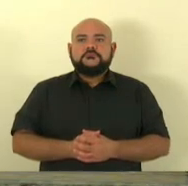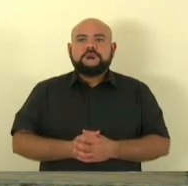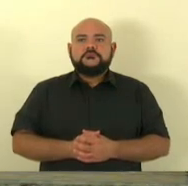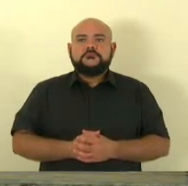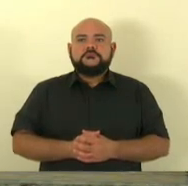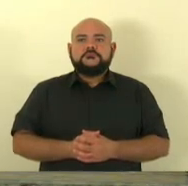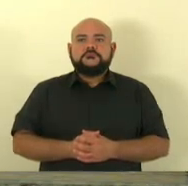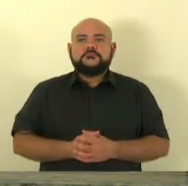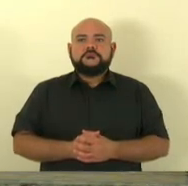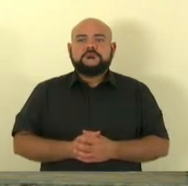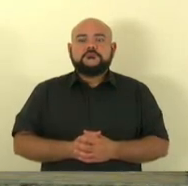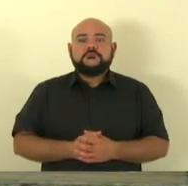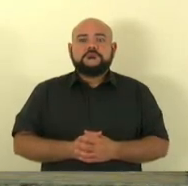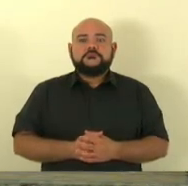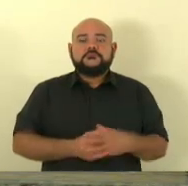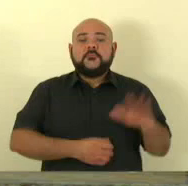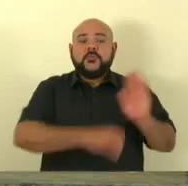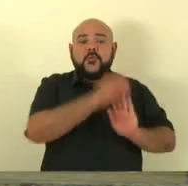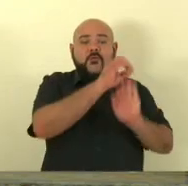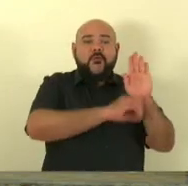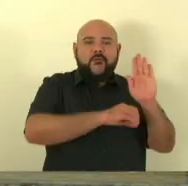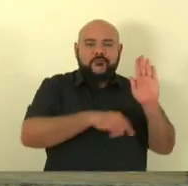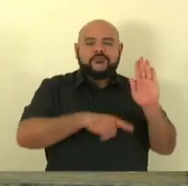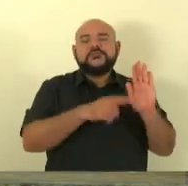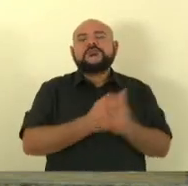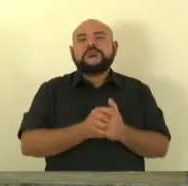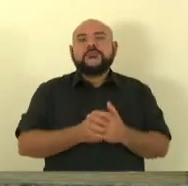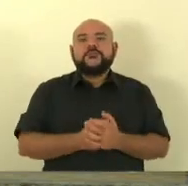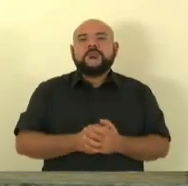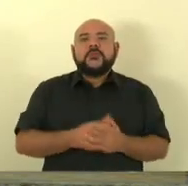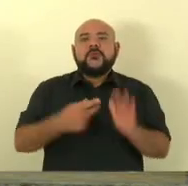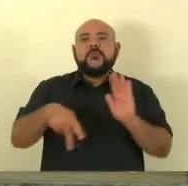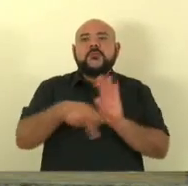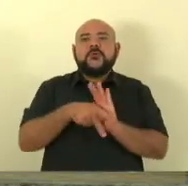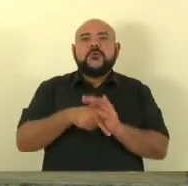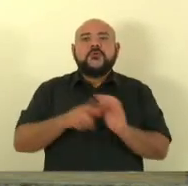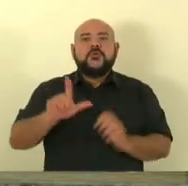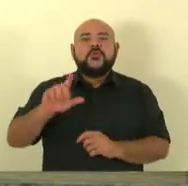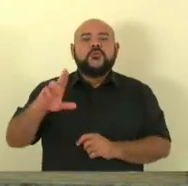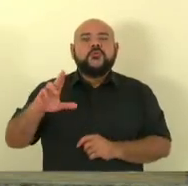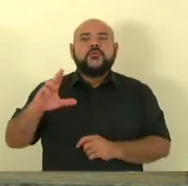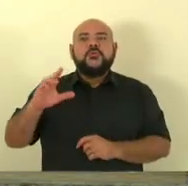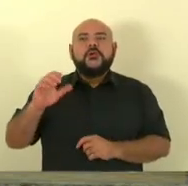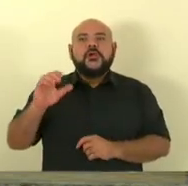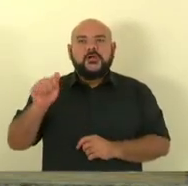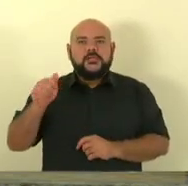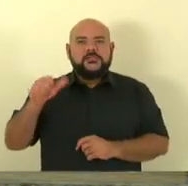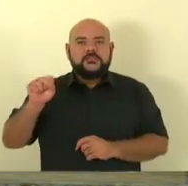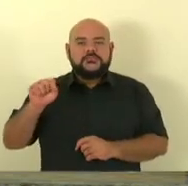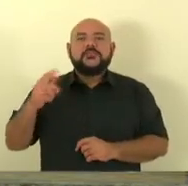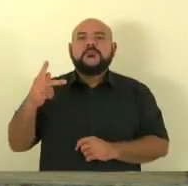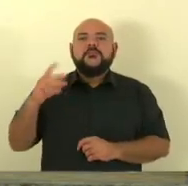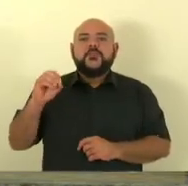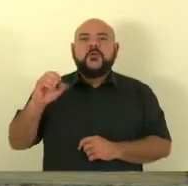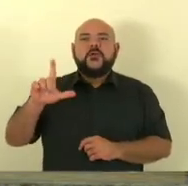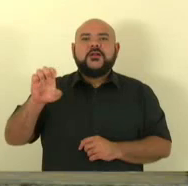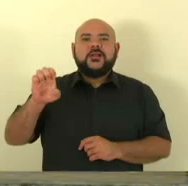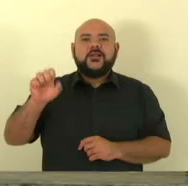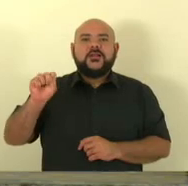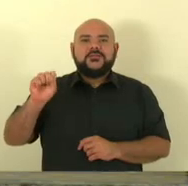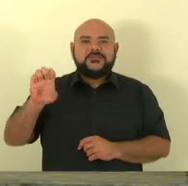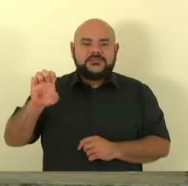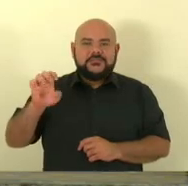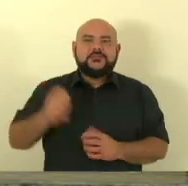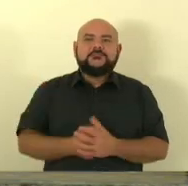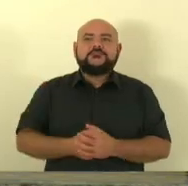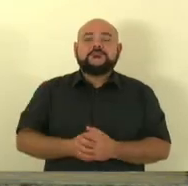Ofício 54-2023, deputado Lucas Polés, justificando a sua ausência da sessão ordinária realizada no dia 24 de maio de